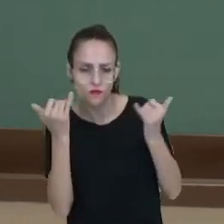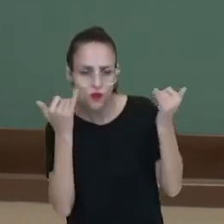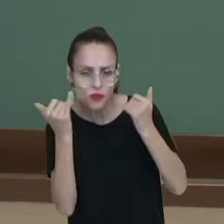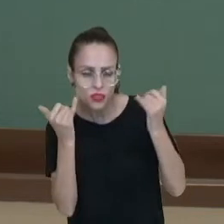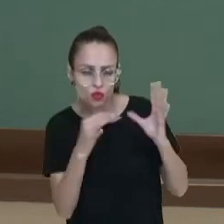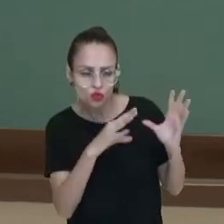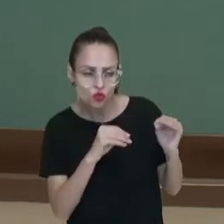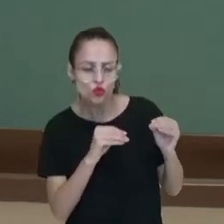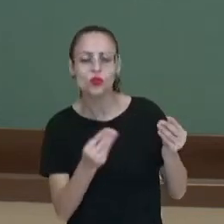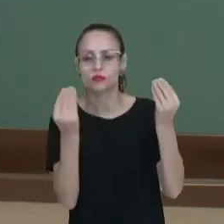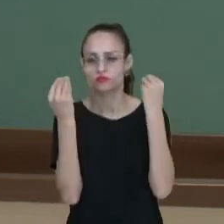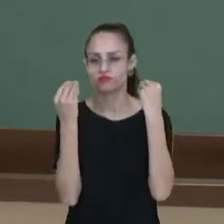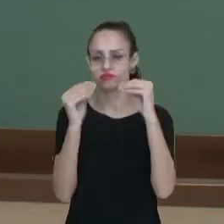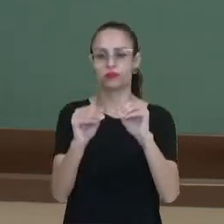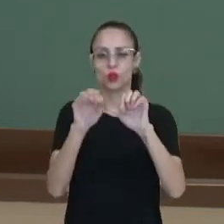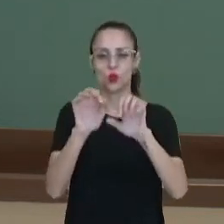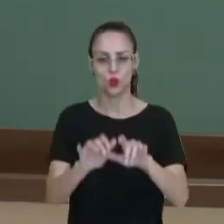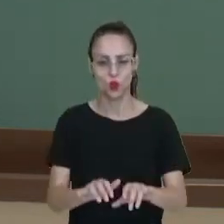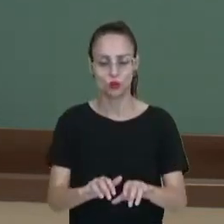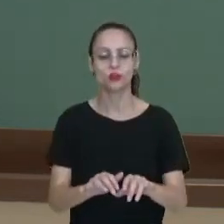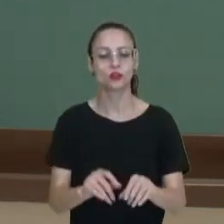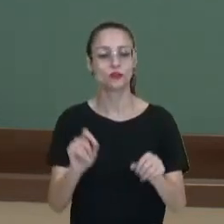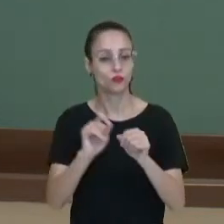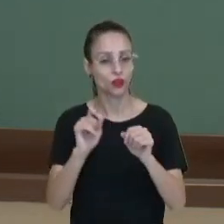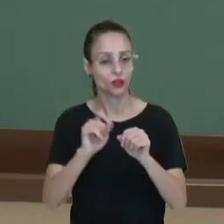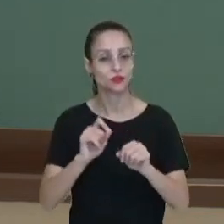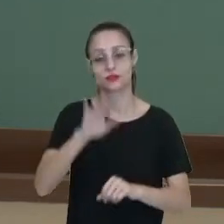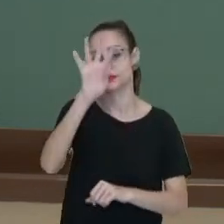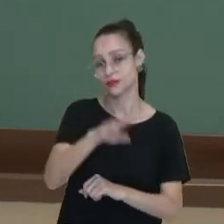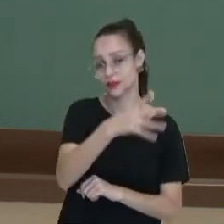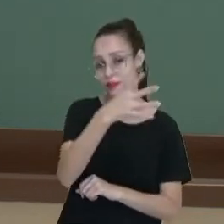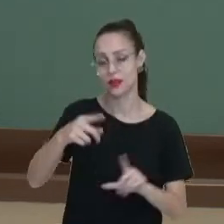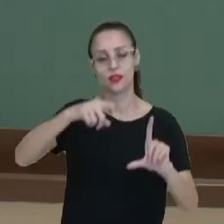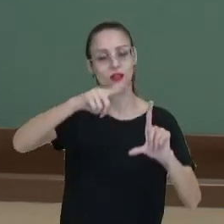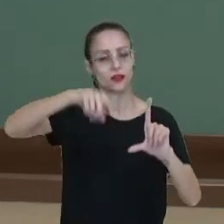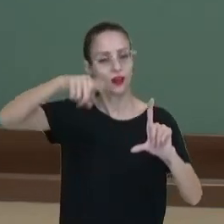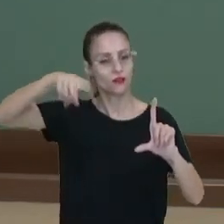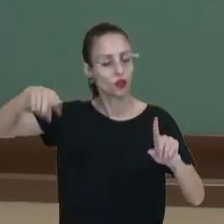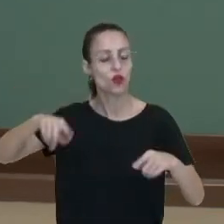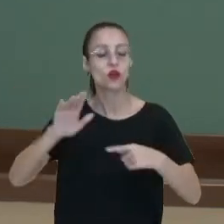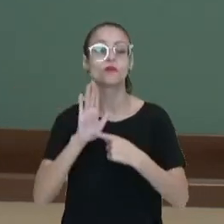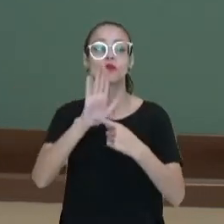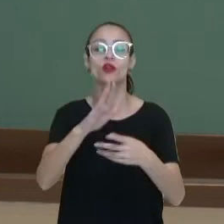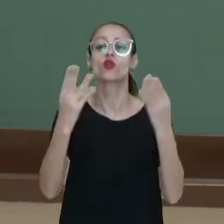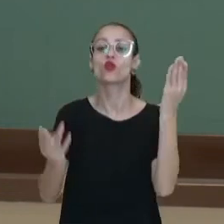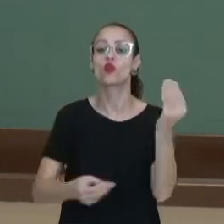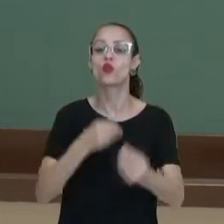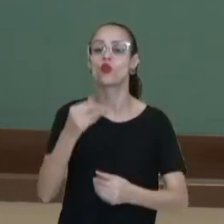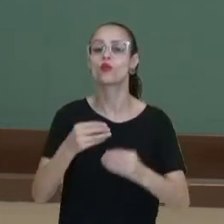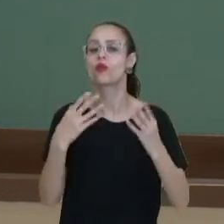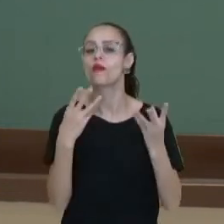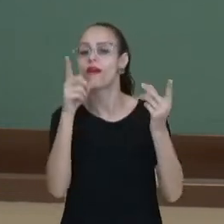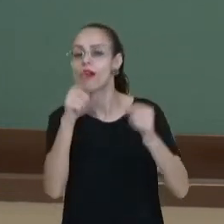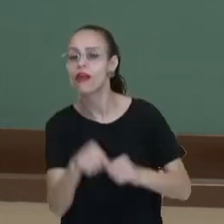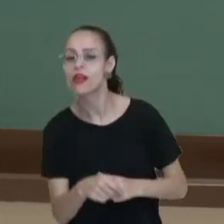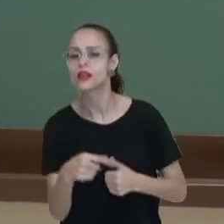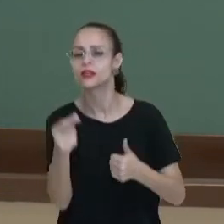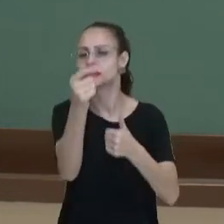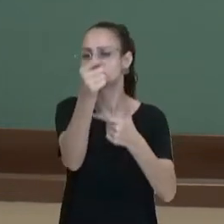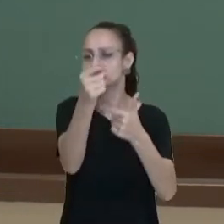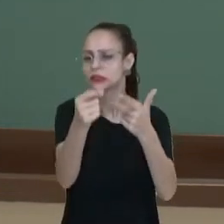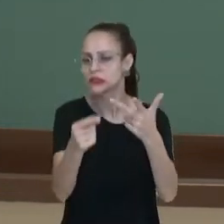vão para um computador e são construídas tabelas, gráficos, mostrando como se comportam